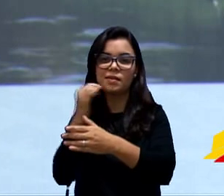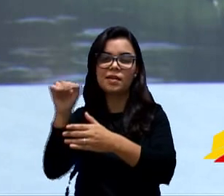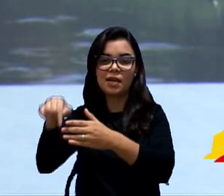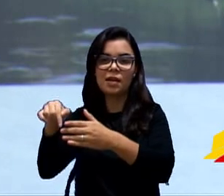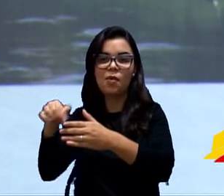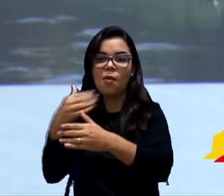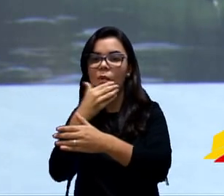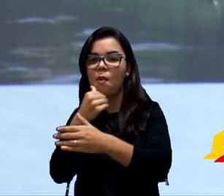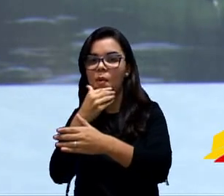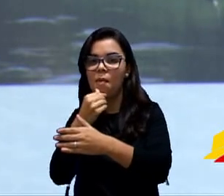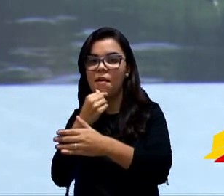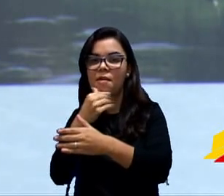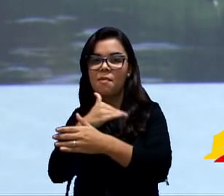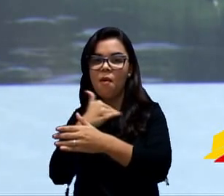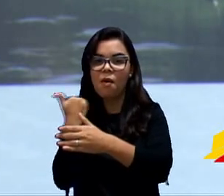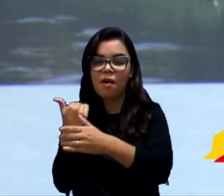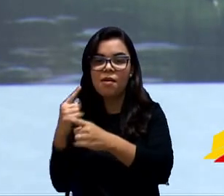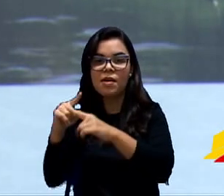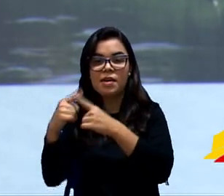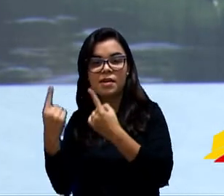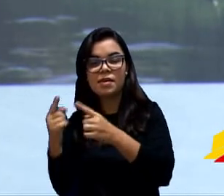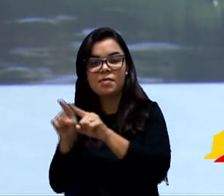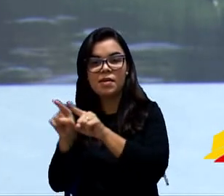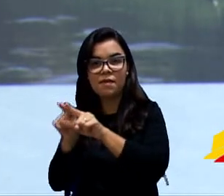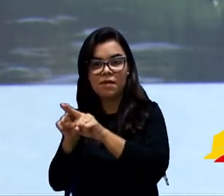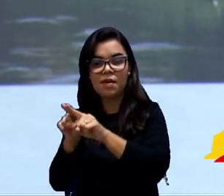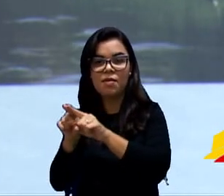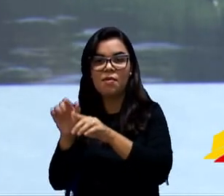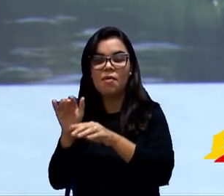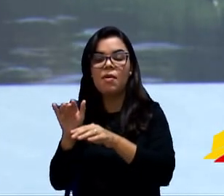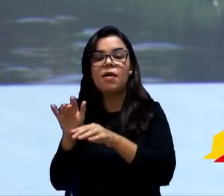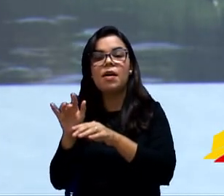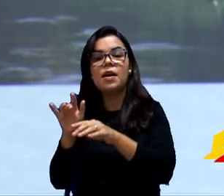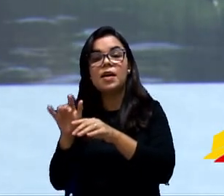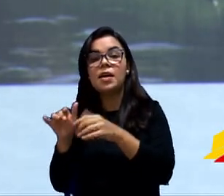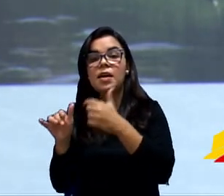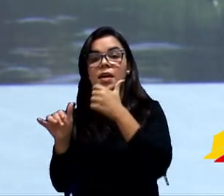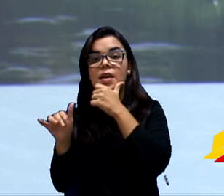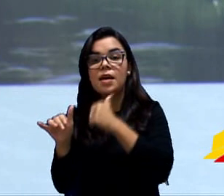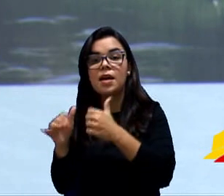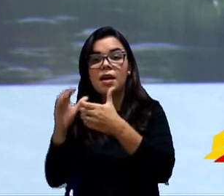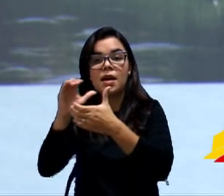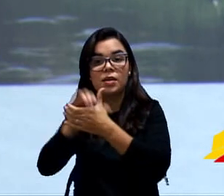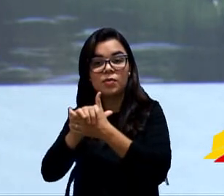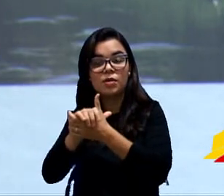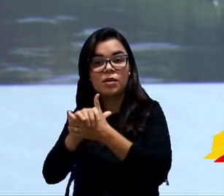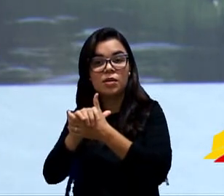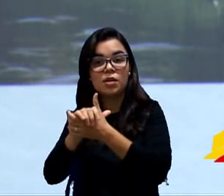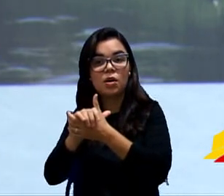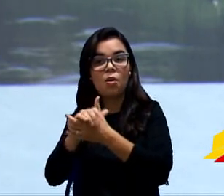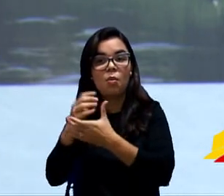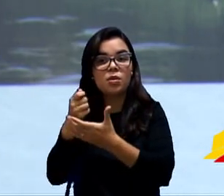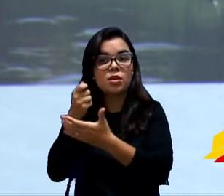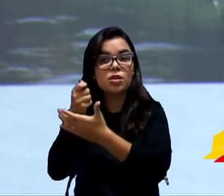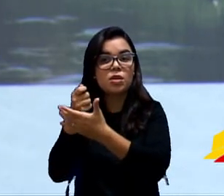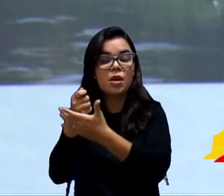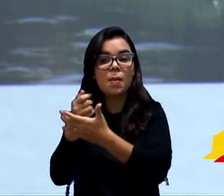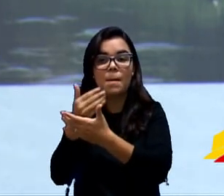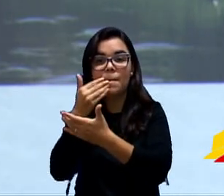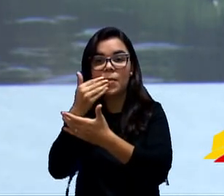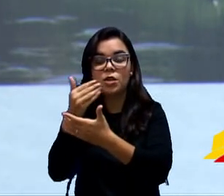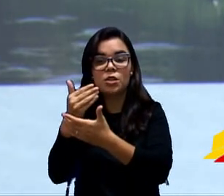esposa dele, que era uma dependente dele, começou a ser cobrado o valor cheio